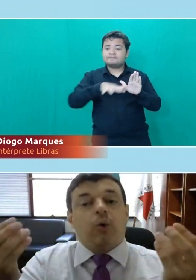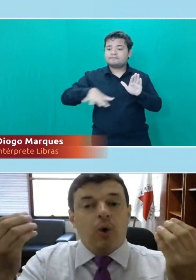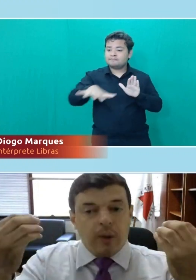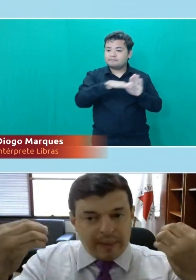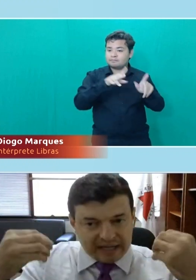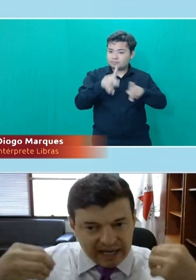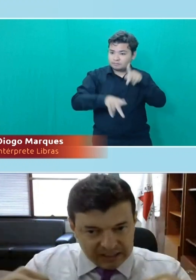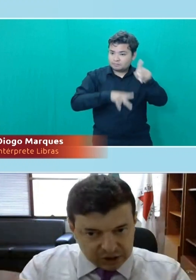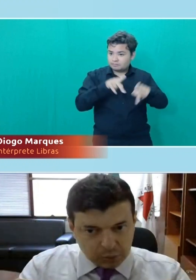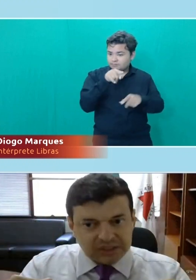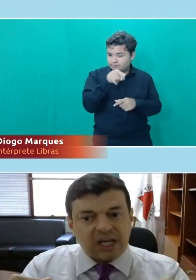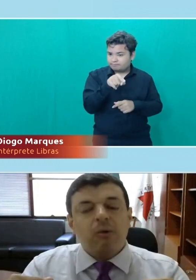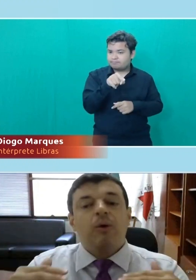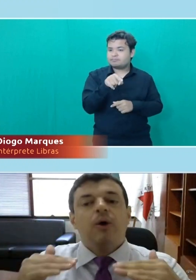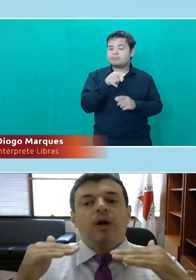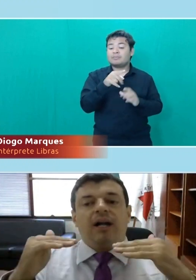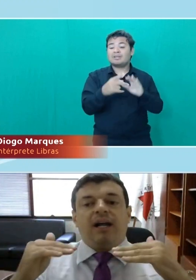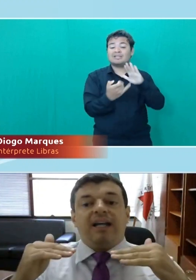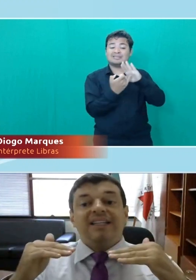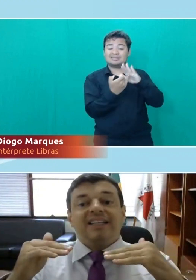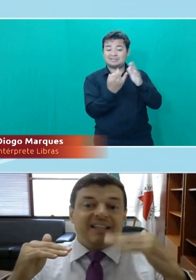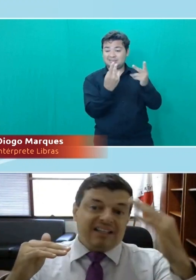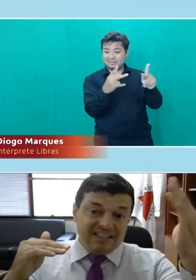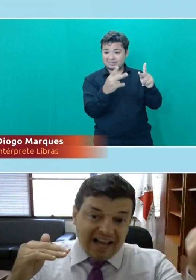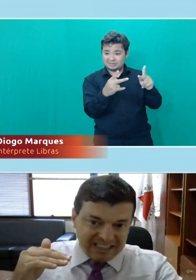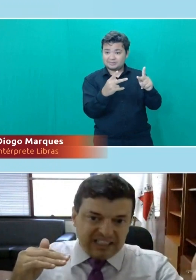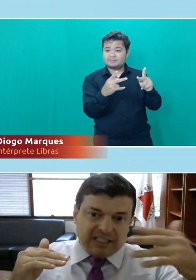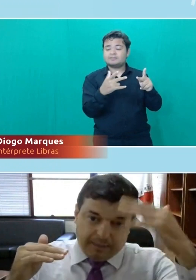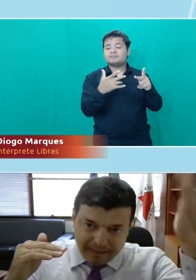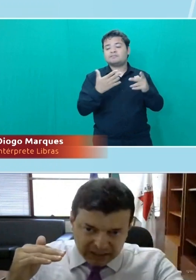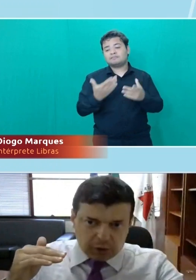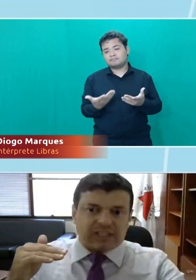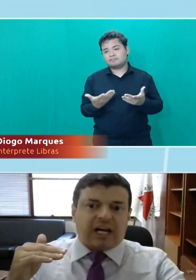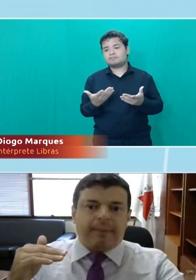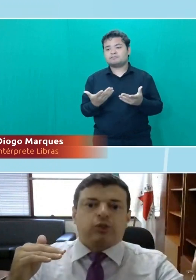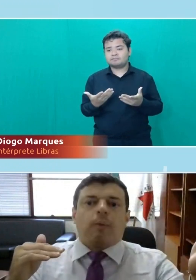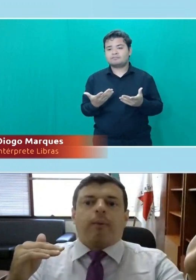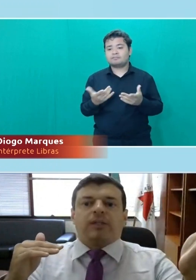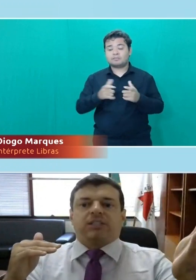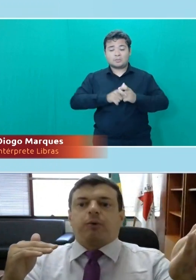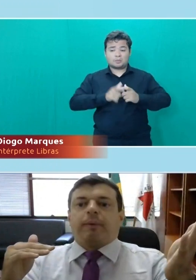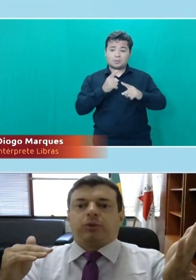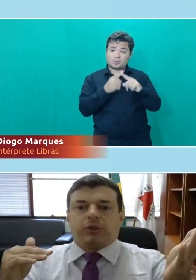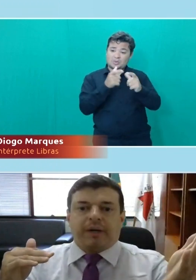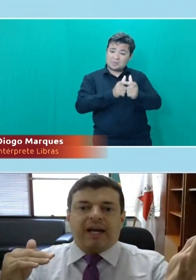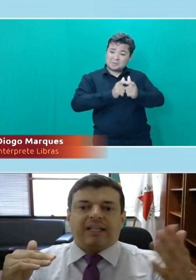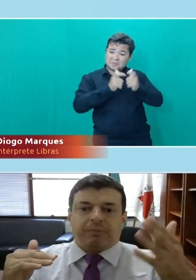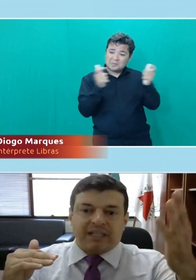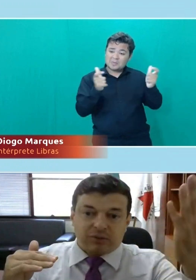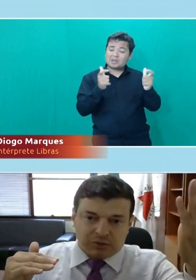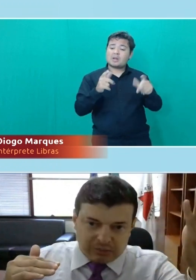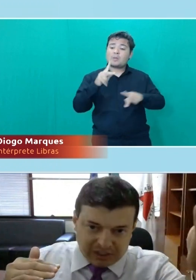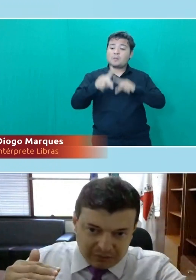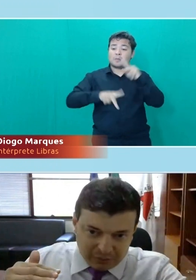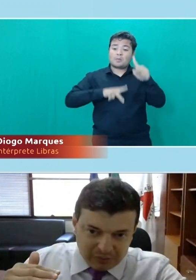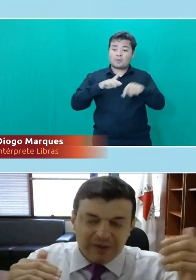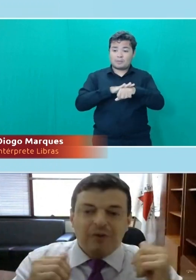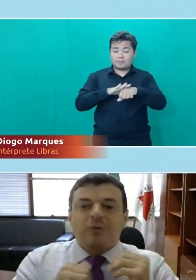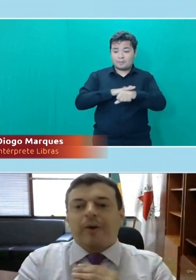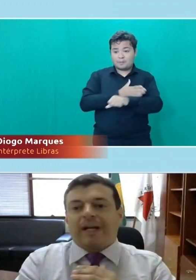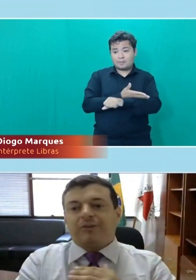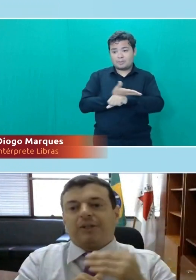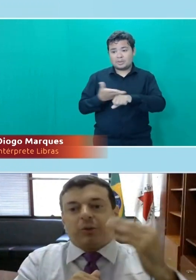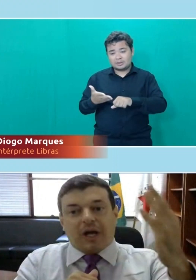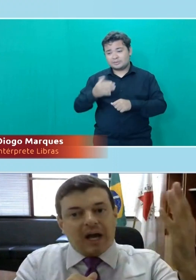populacional naquela instituição, nada que é majoritariamente composto por pessoas brancas, basta nós vermos aí